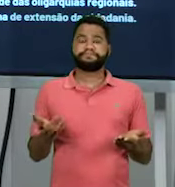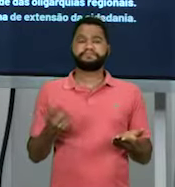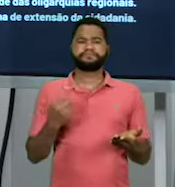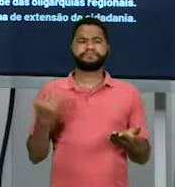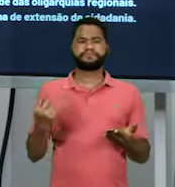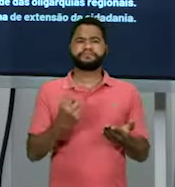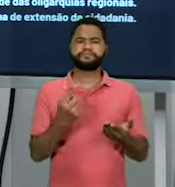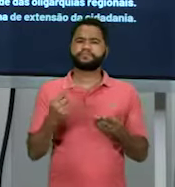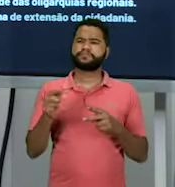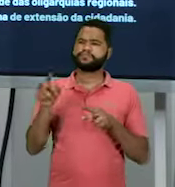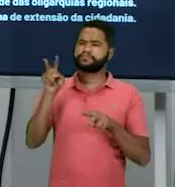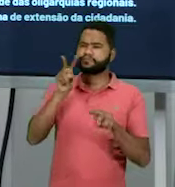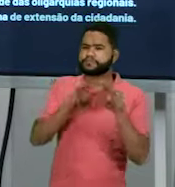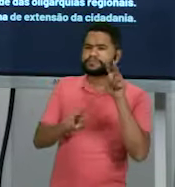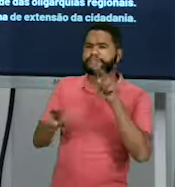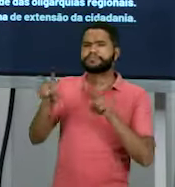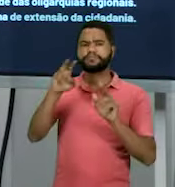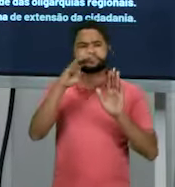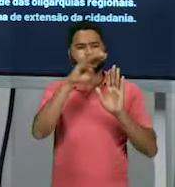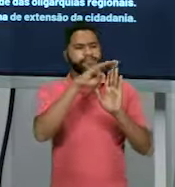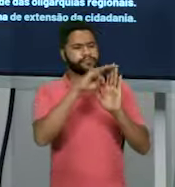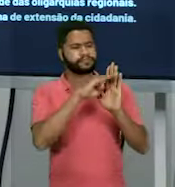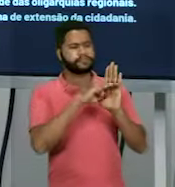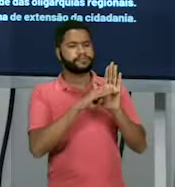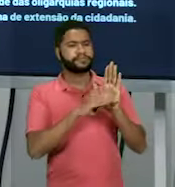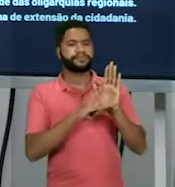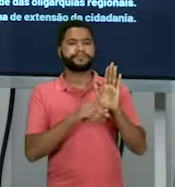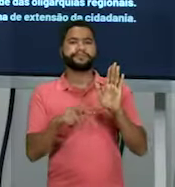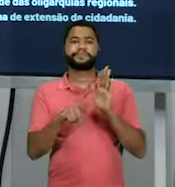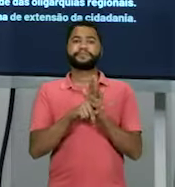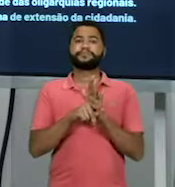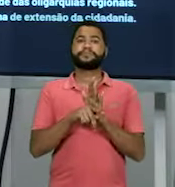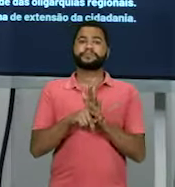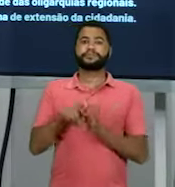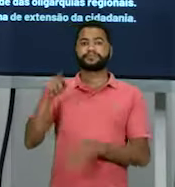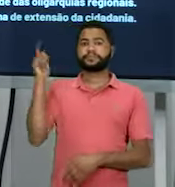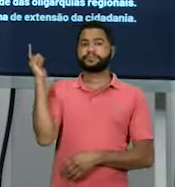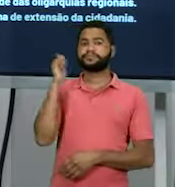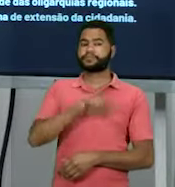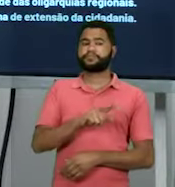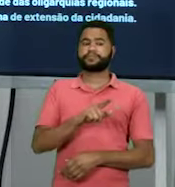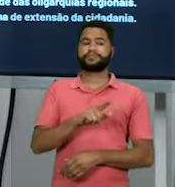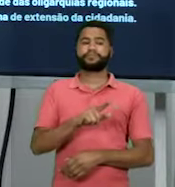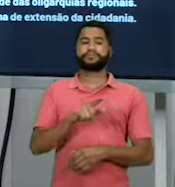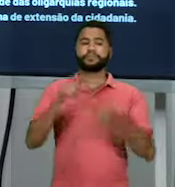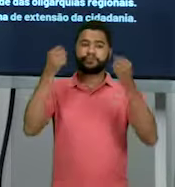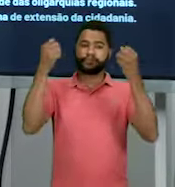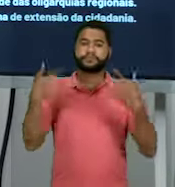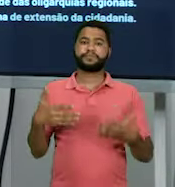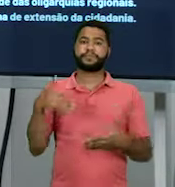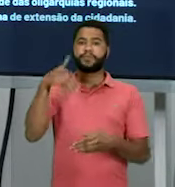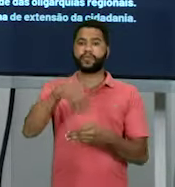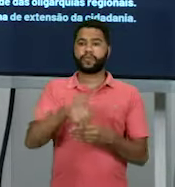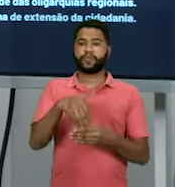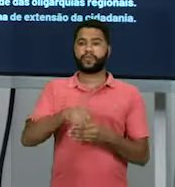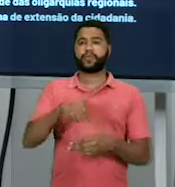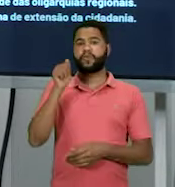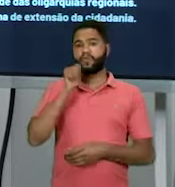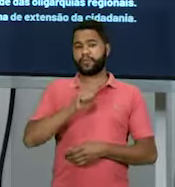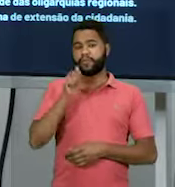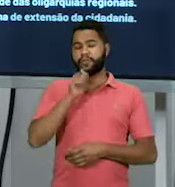olha para essa questão que trata de uma conquista, né? A gente está falando do voto feminino